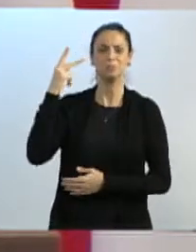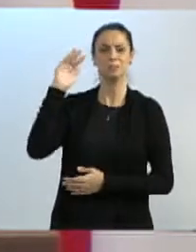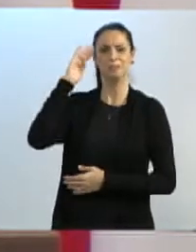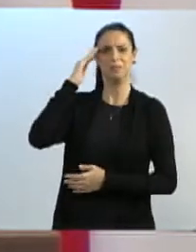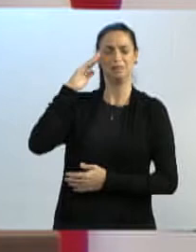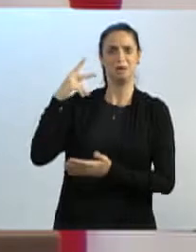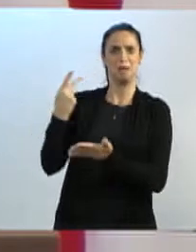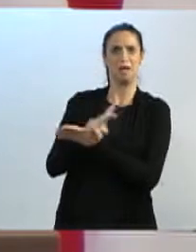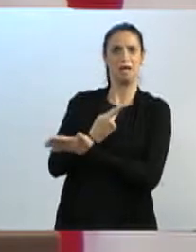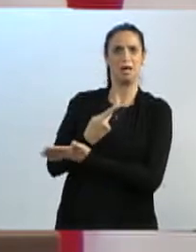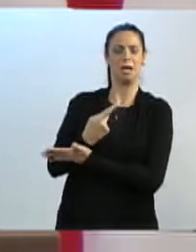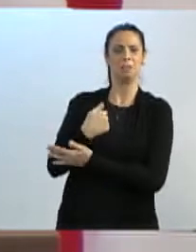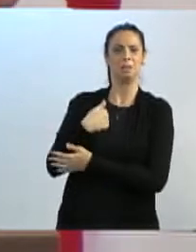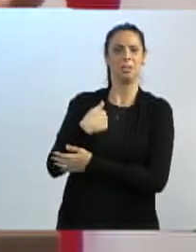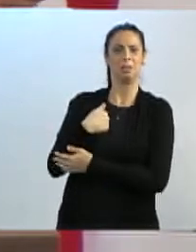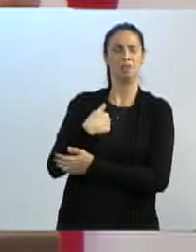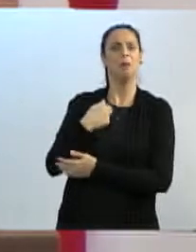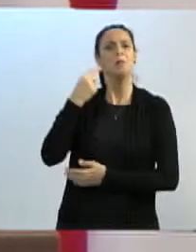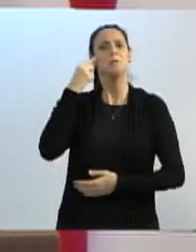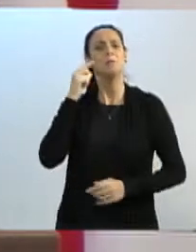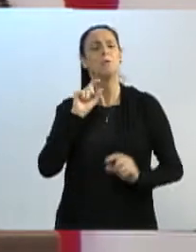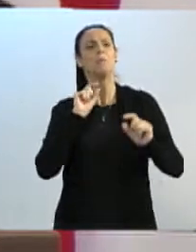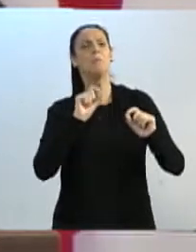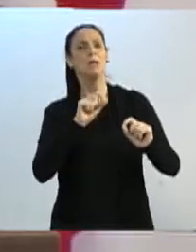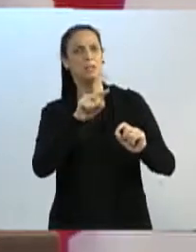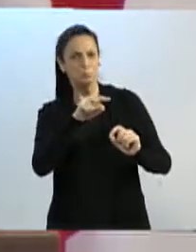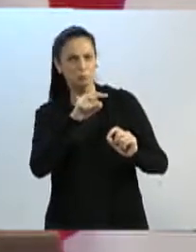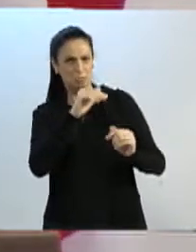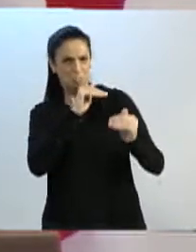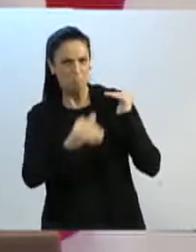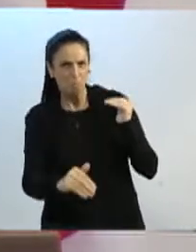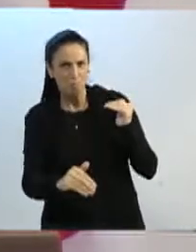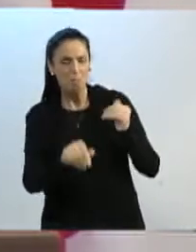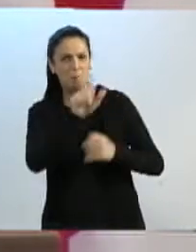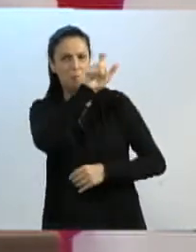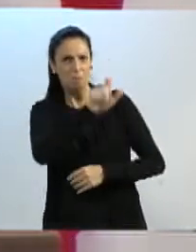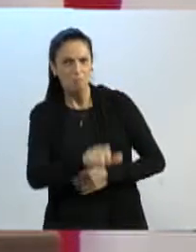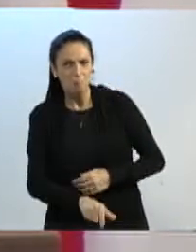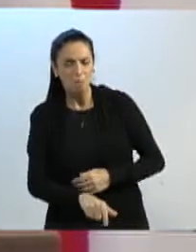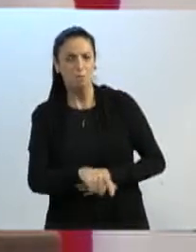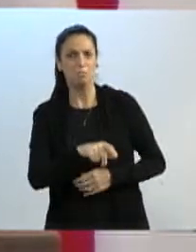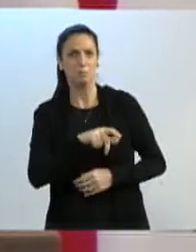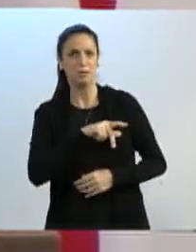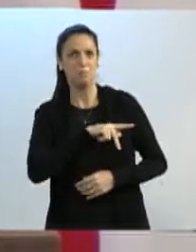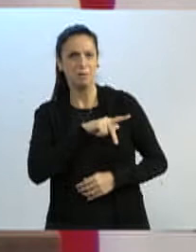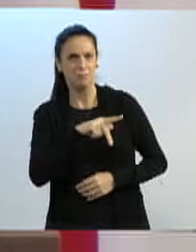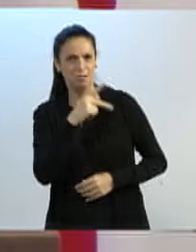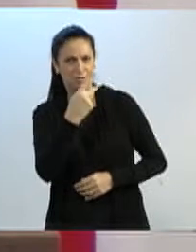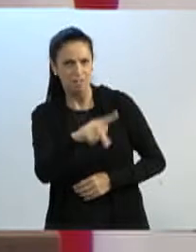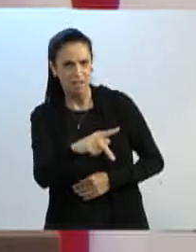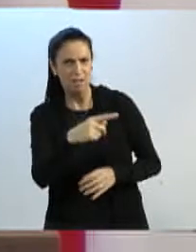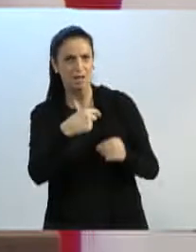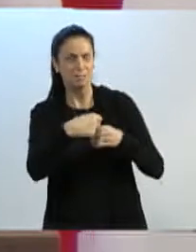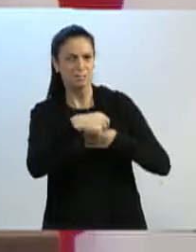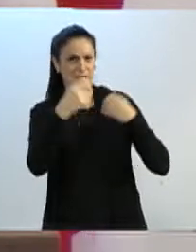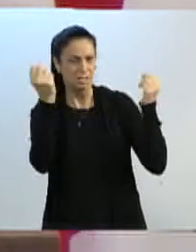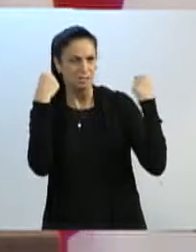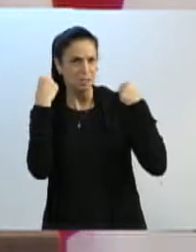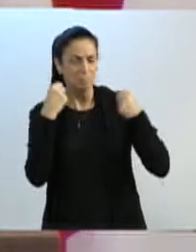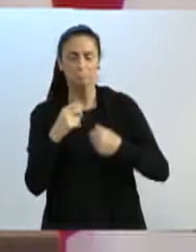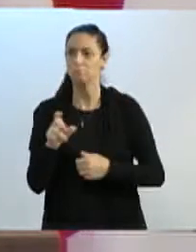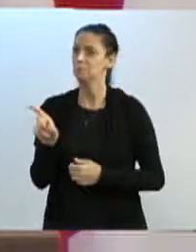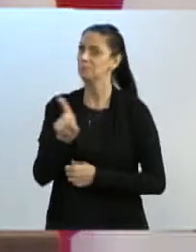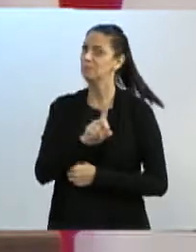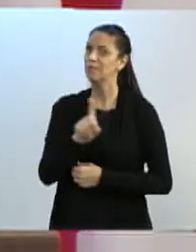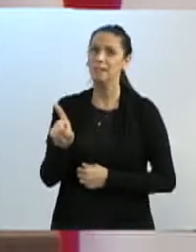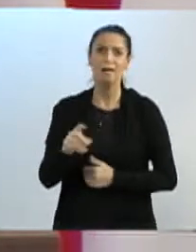tu tens alguma coisa contra o João Rodrigues, porque o que ele fez lá e tal. Se não, não tenho nada contra, queria aqui deixar bem claro,